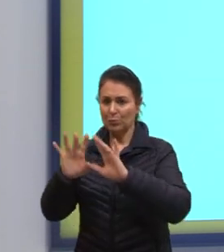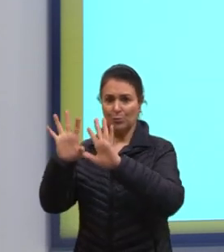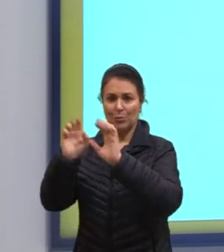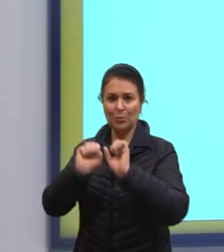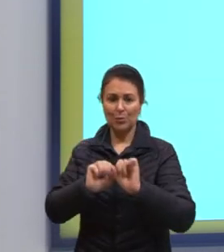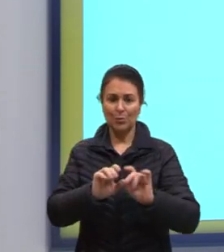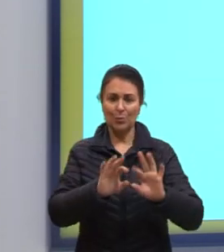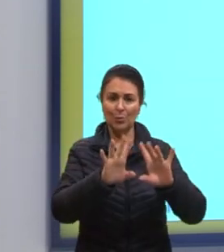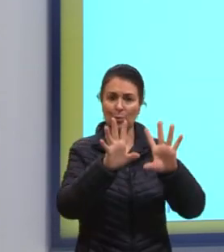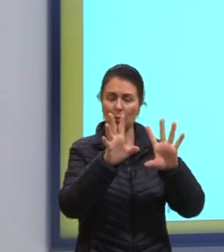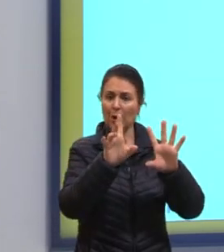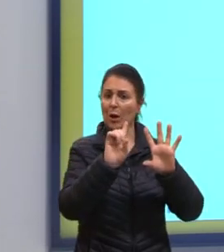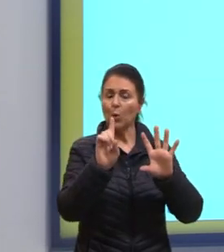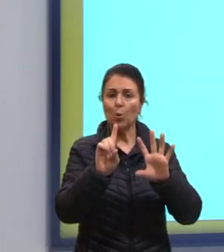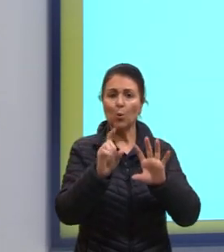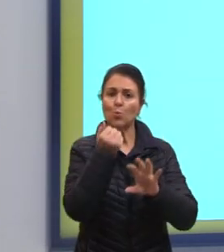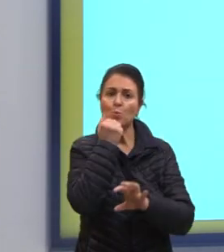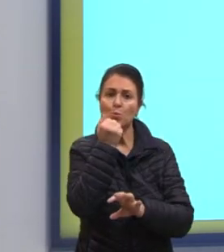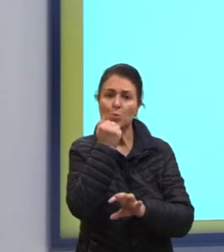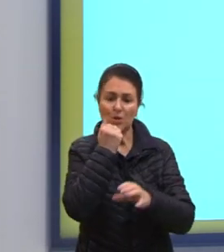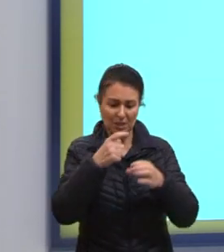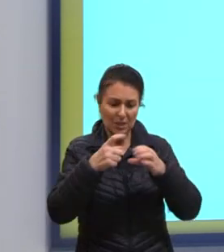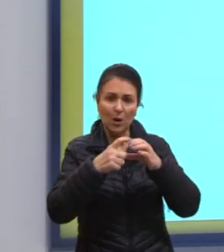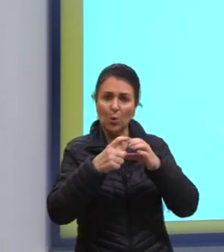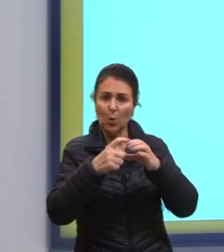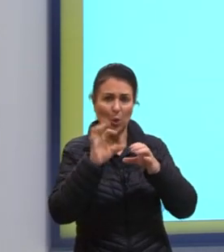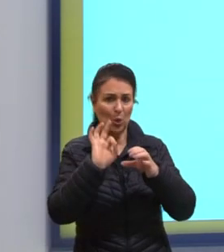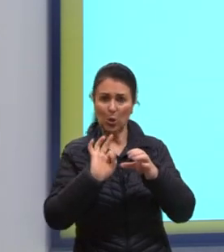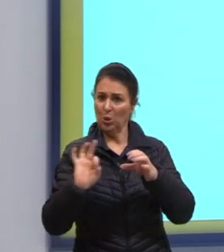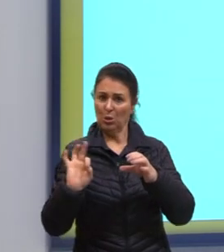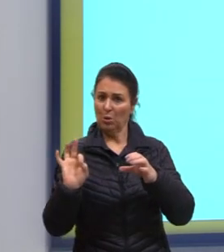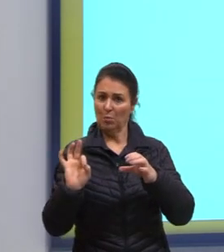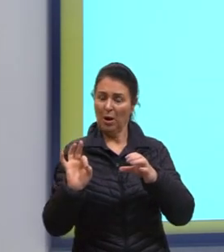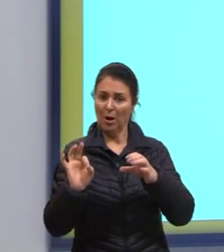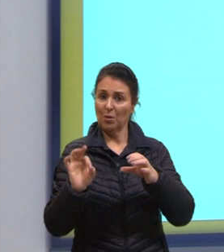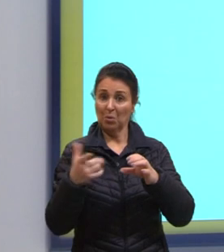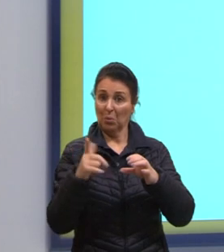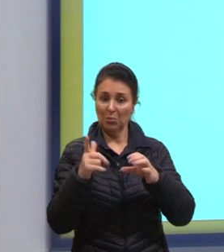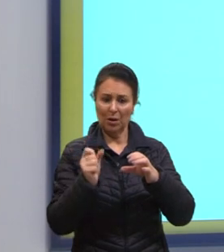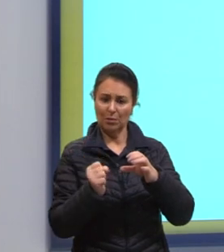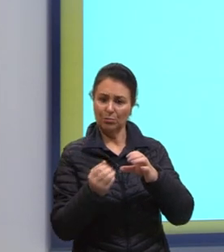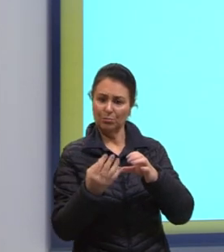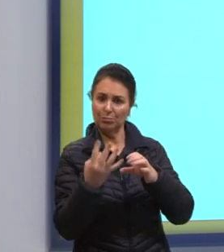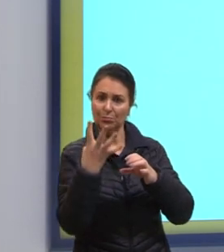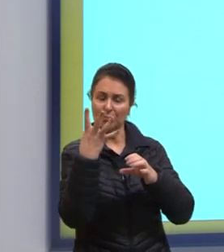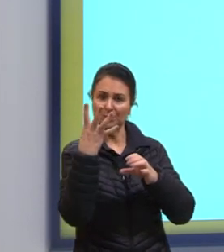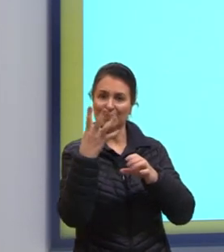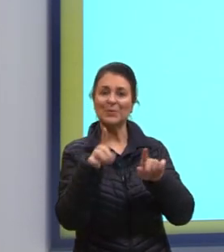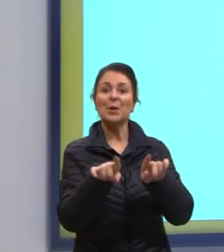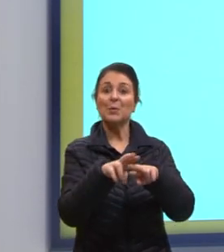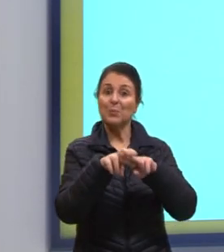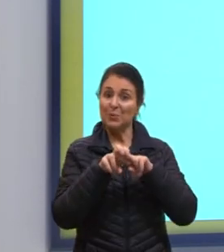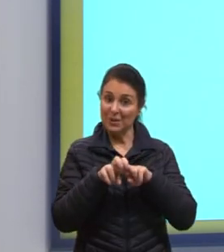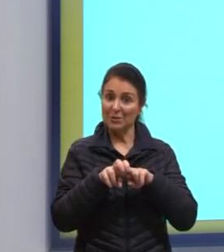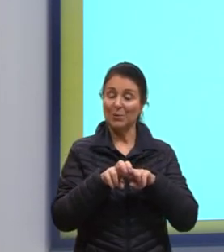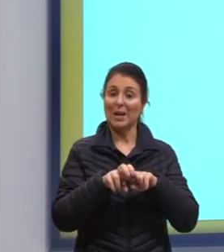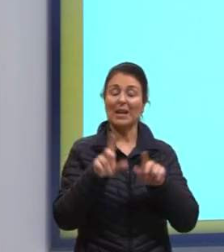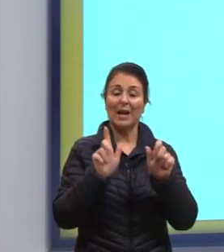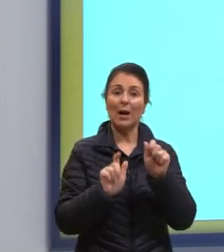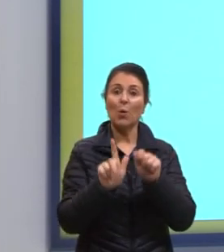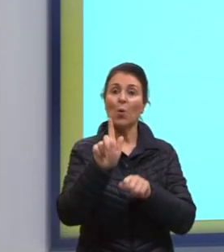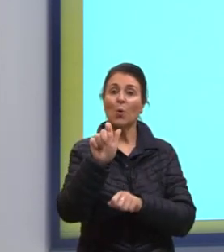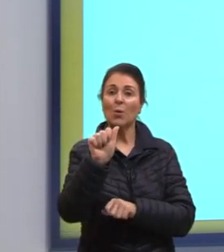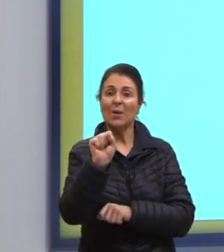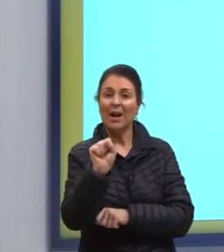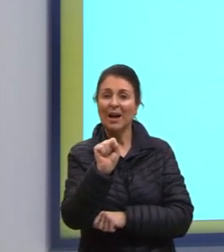Com o gelo normal, isso não acontece, né? Sair essa fumaça aqui, esse vapor. Mas, então, ele é o gás carbônico de uma forma